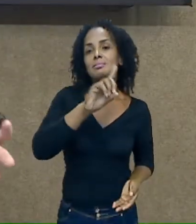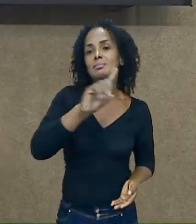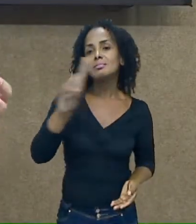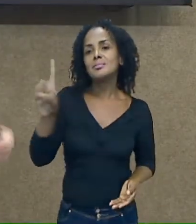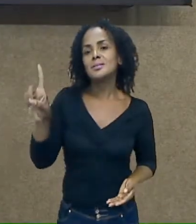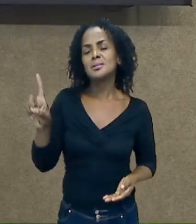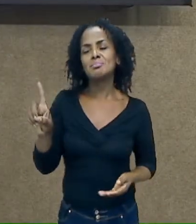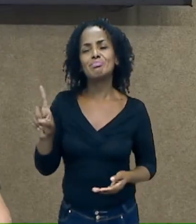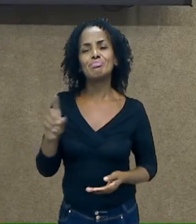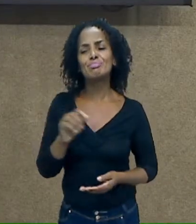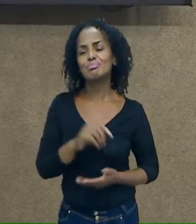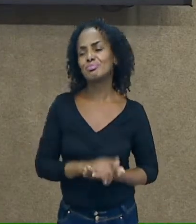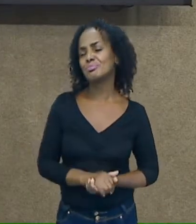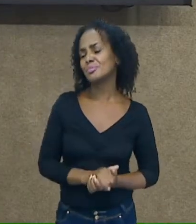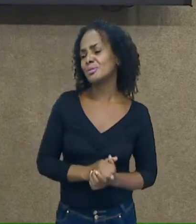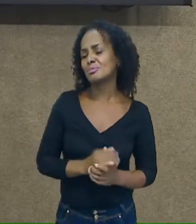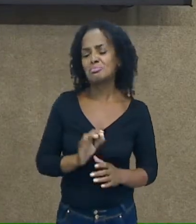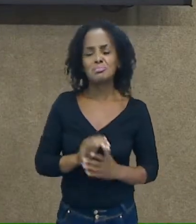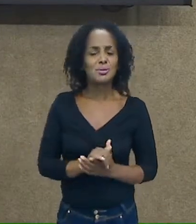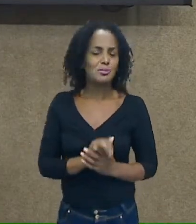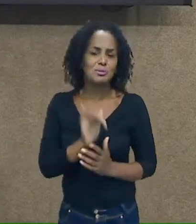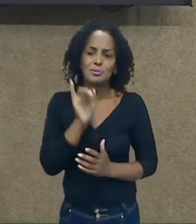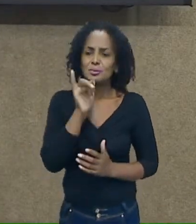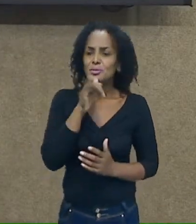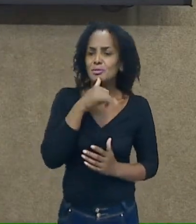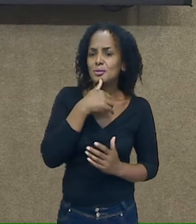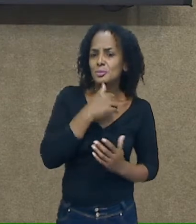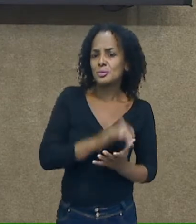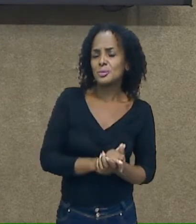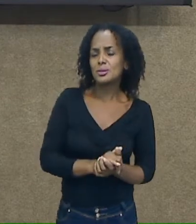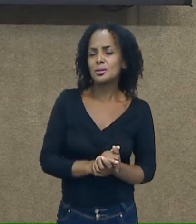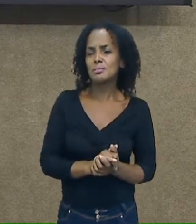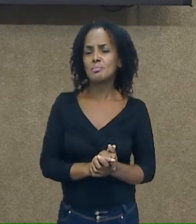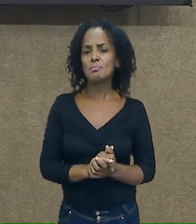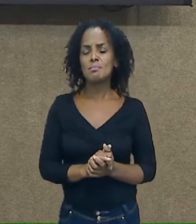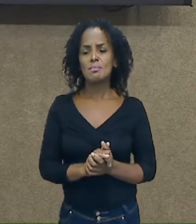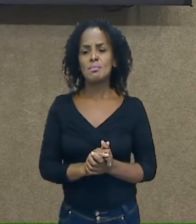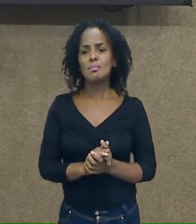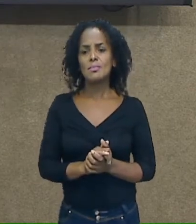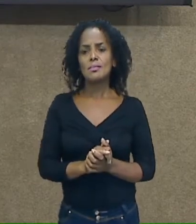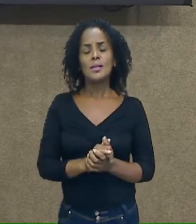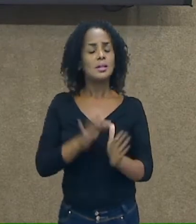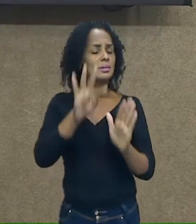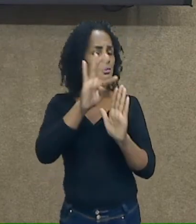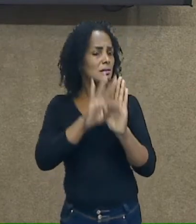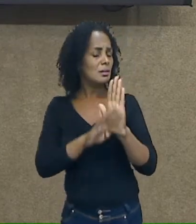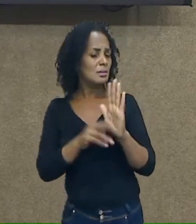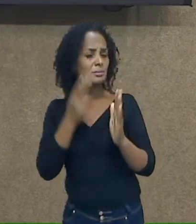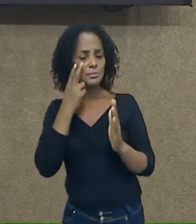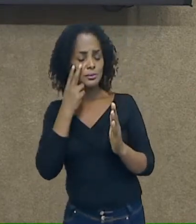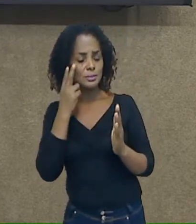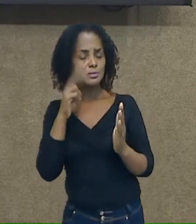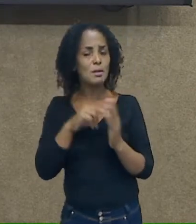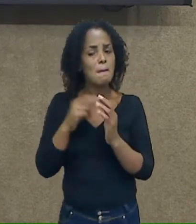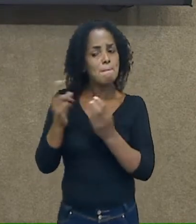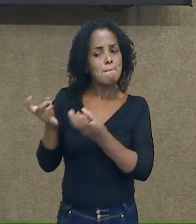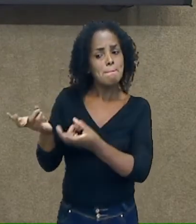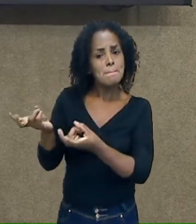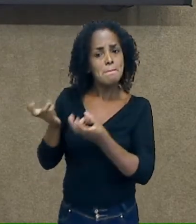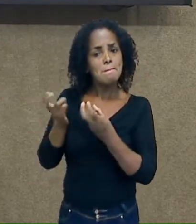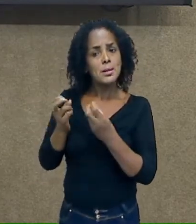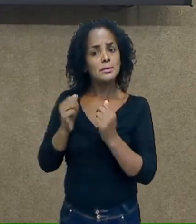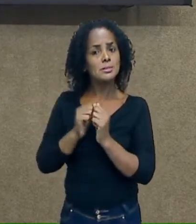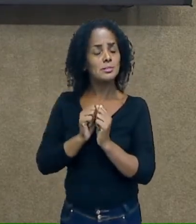Tadinha da Alice, gente! E esse texto, vocês podem perceber aqui, que é um texto de Isabel Cristina Soares,